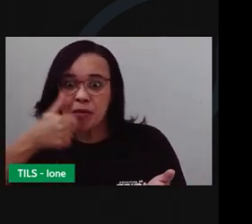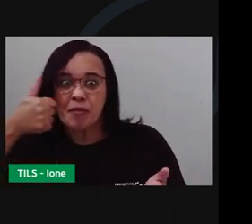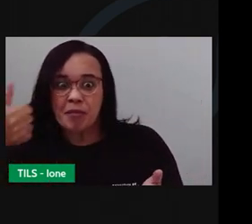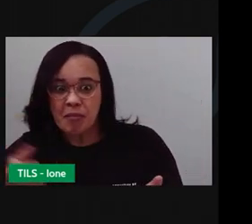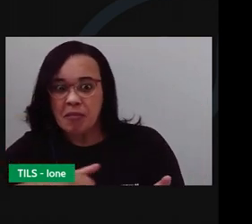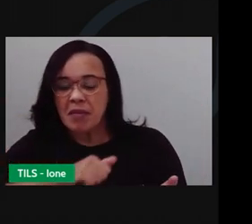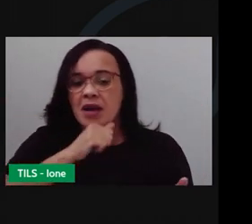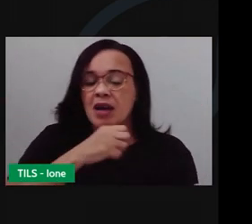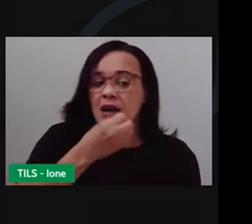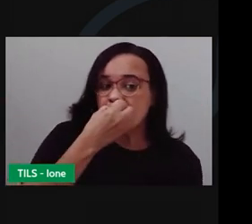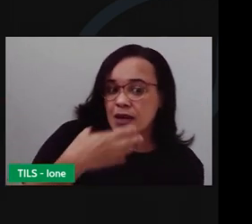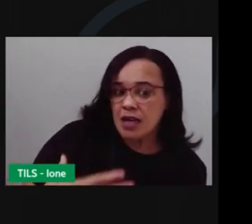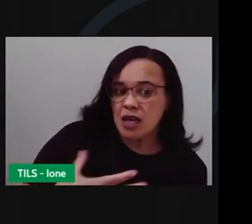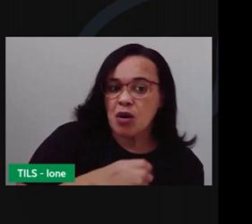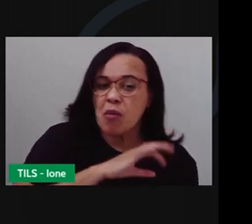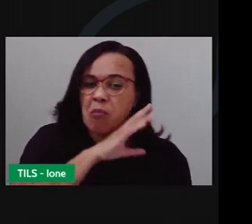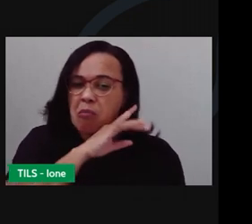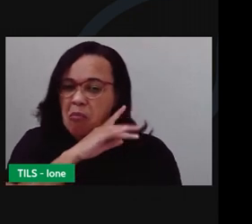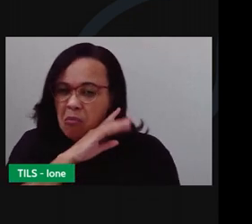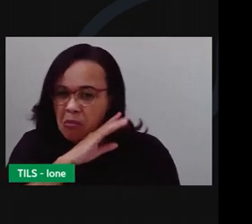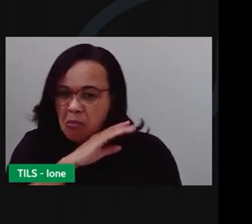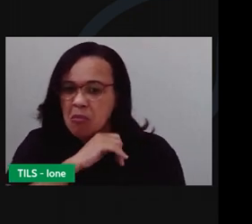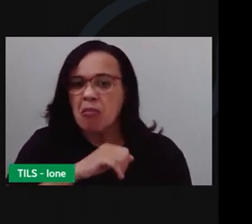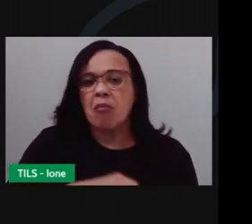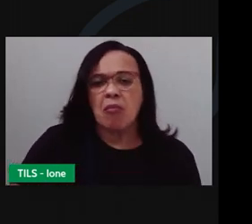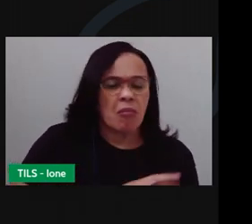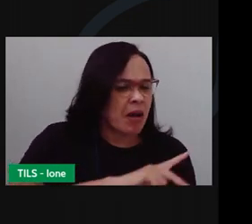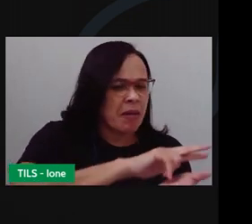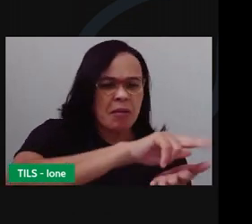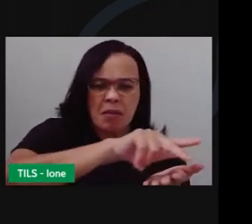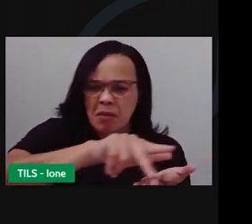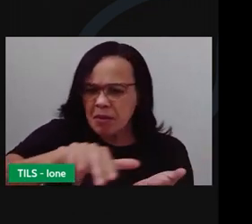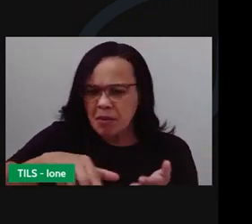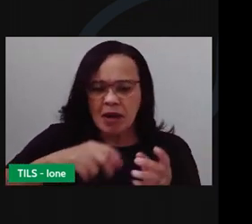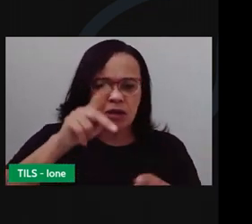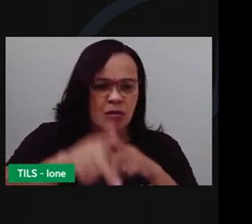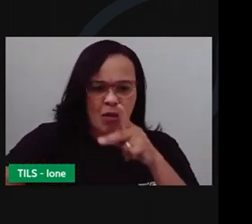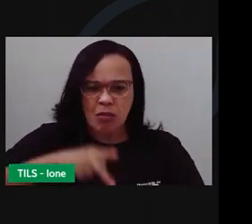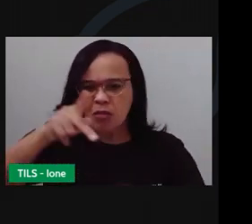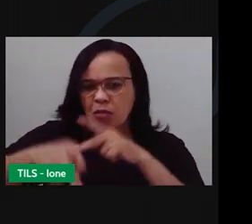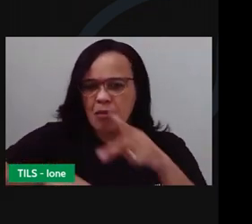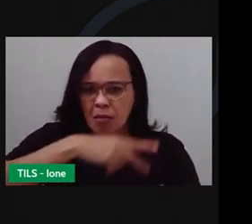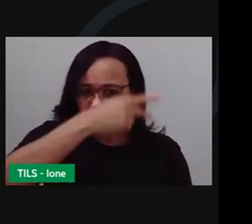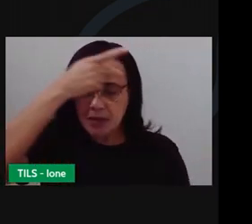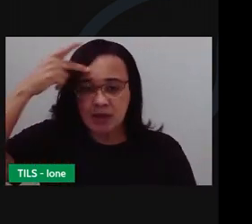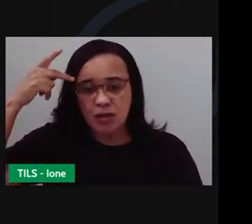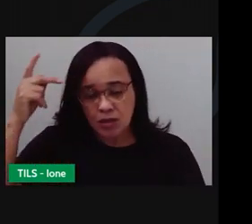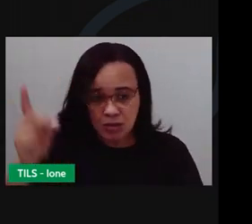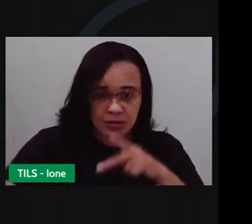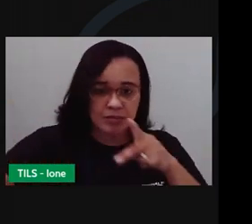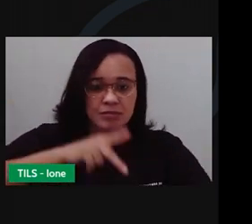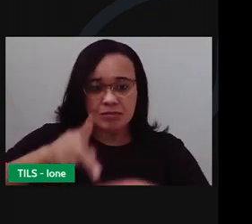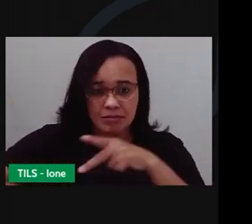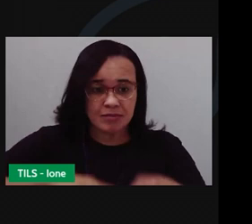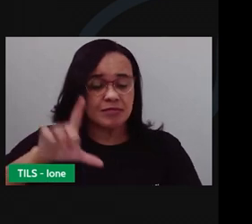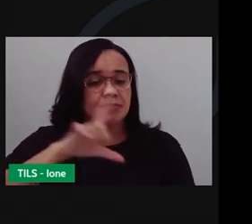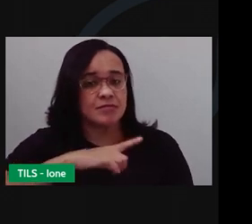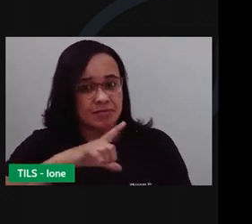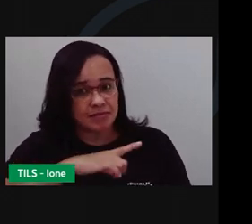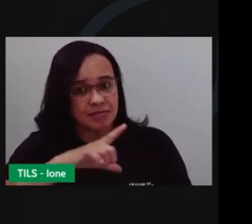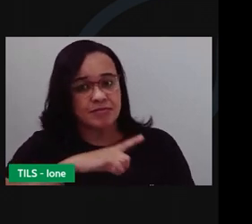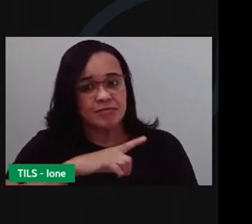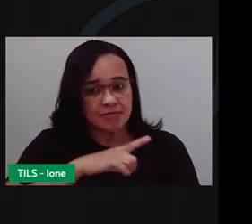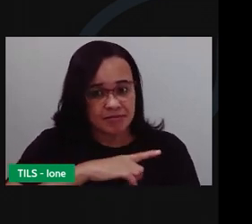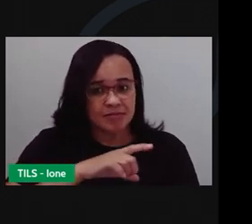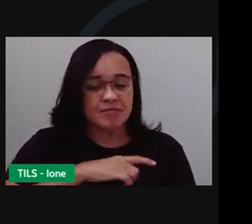povo, do hilário coisinal, E você achar nas bancas por apenas